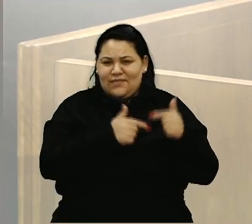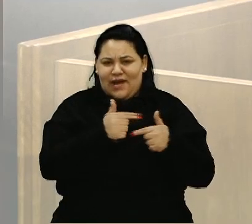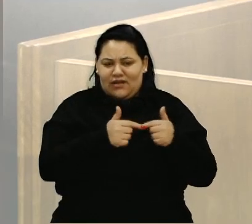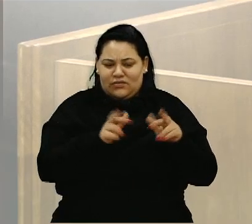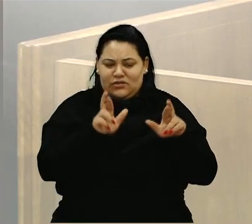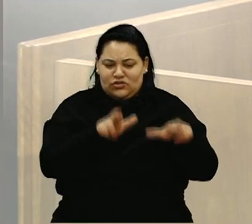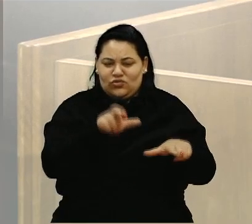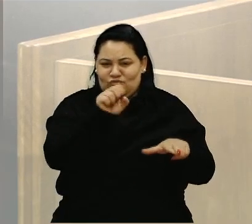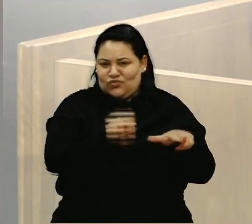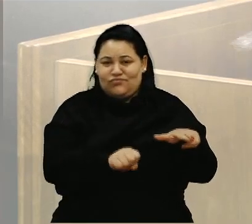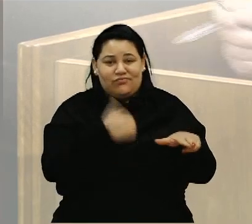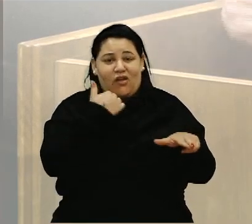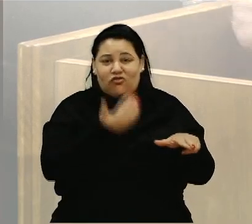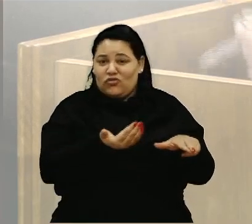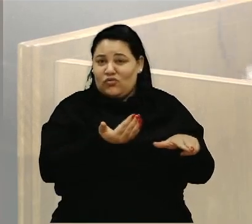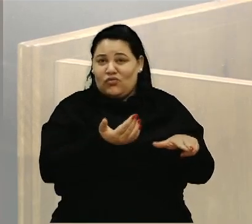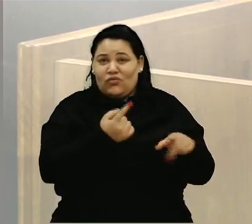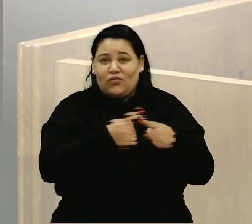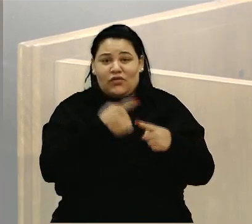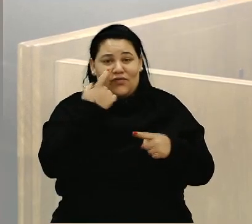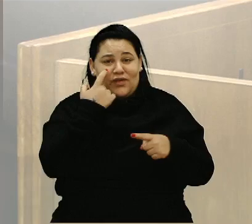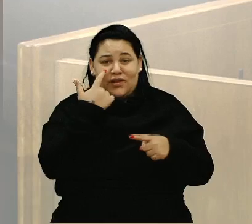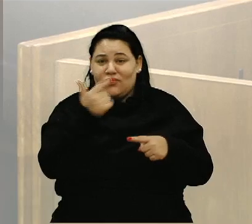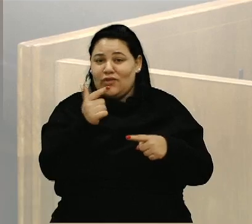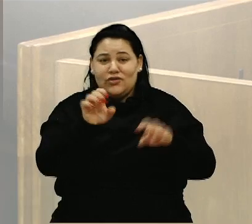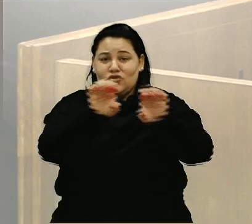Por quê? Porque não tem estrutura.